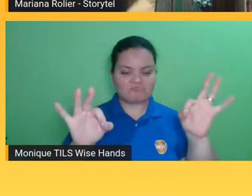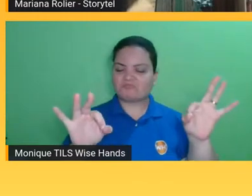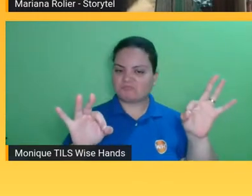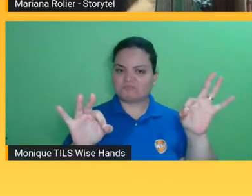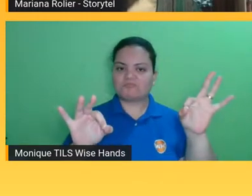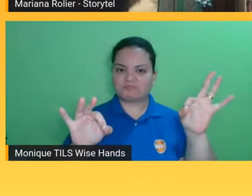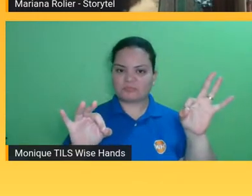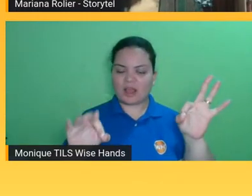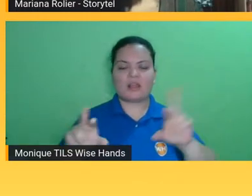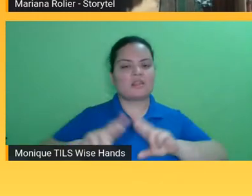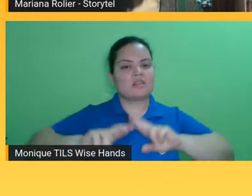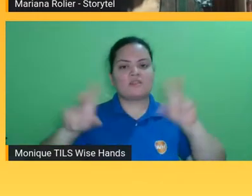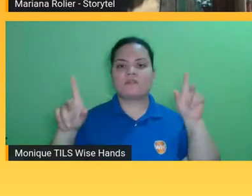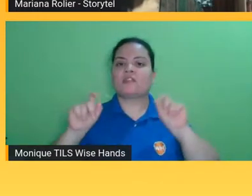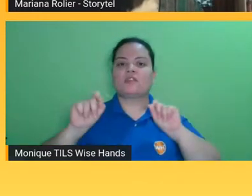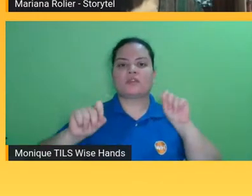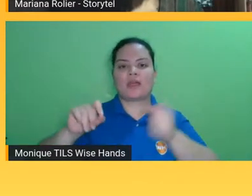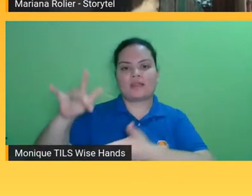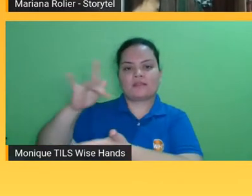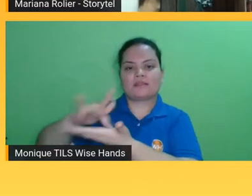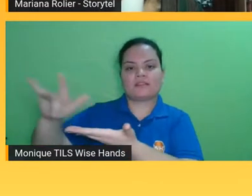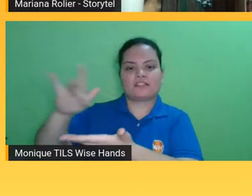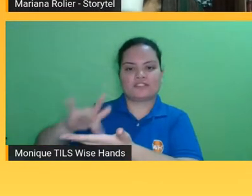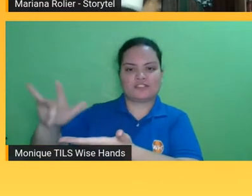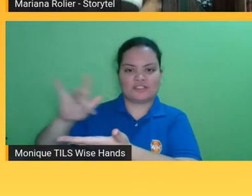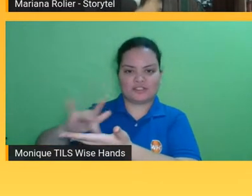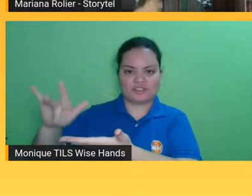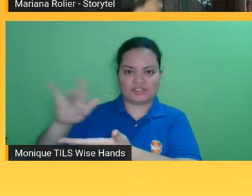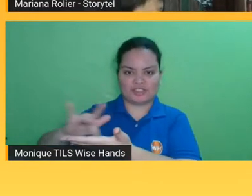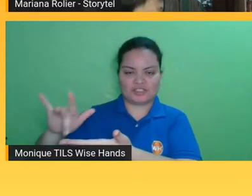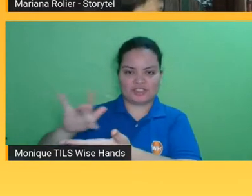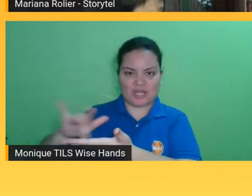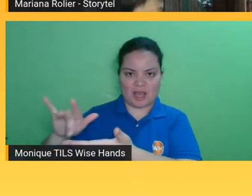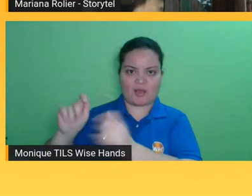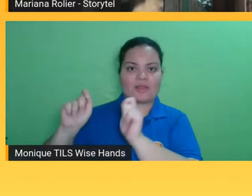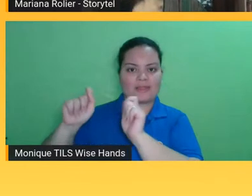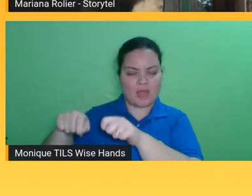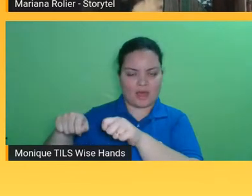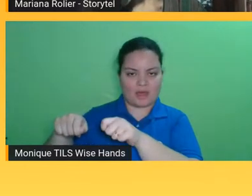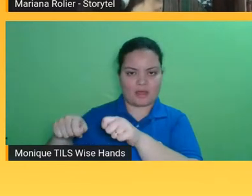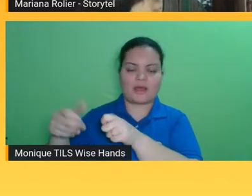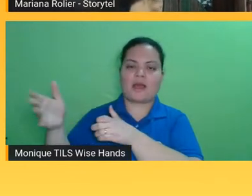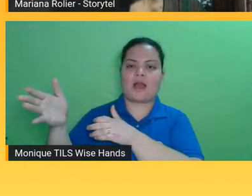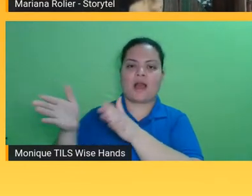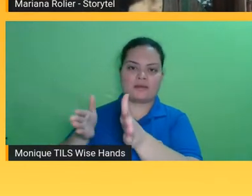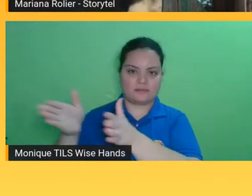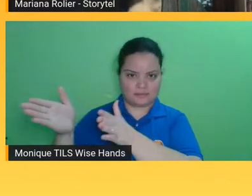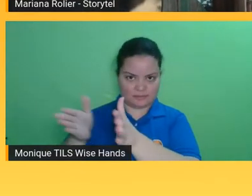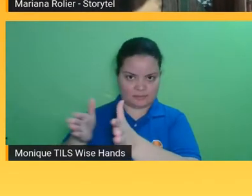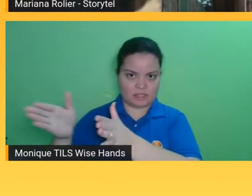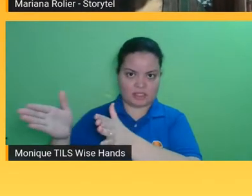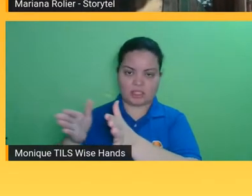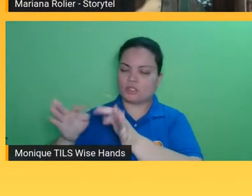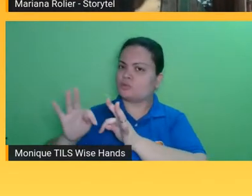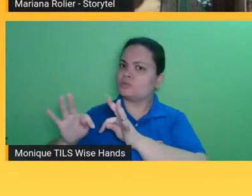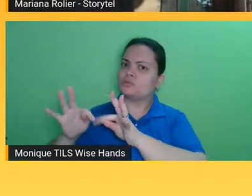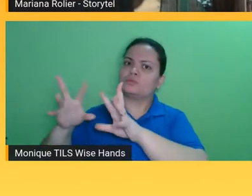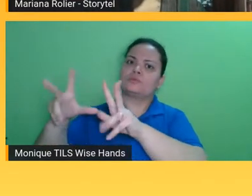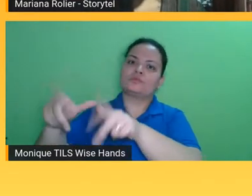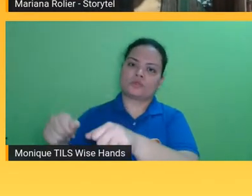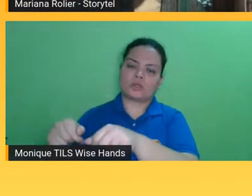digital ele propõe duas coisas a acessibilidade dar acesso a todos e a